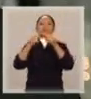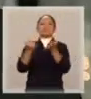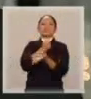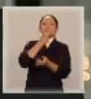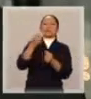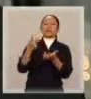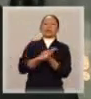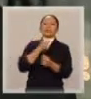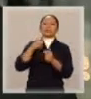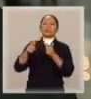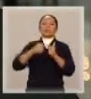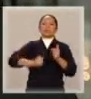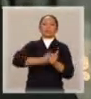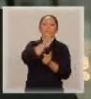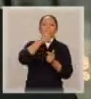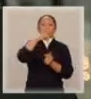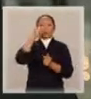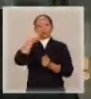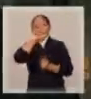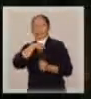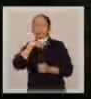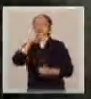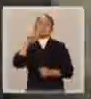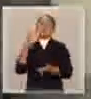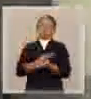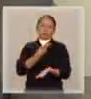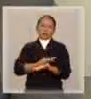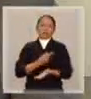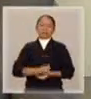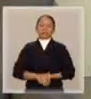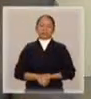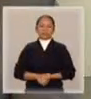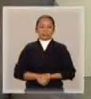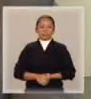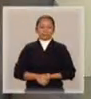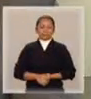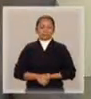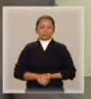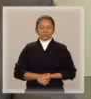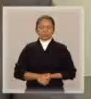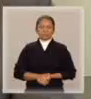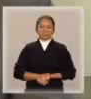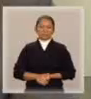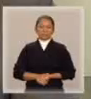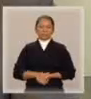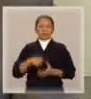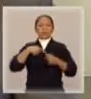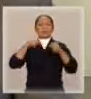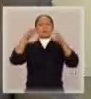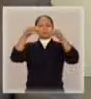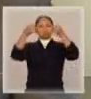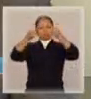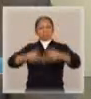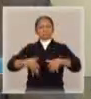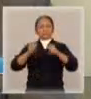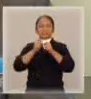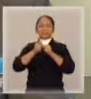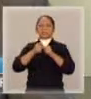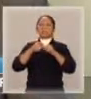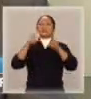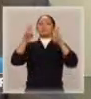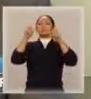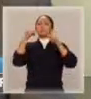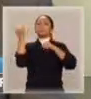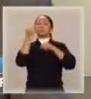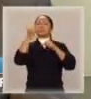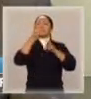pai ou da mãe, o que é uma injustiça muito grande. É um tema que está sempre no judiciário e o judiciário